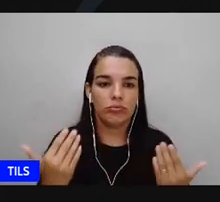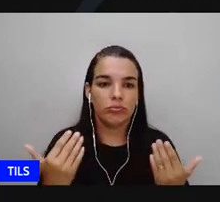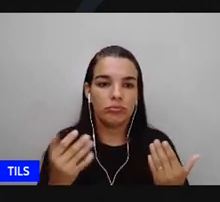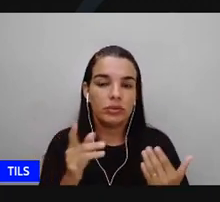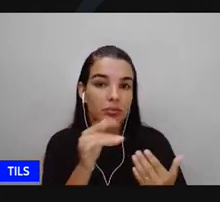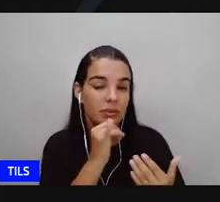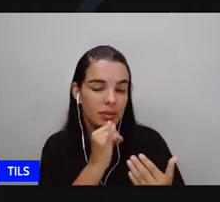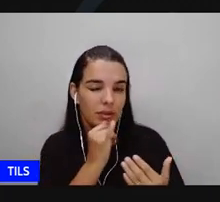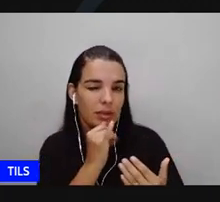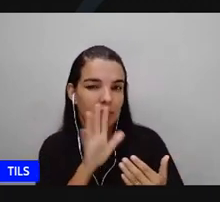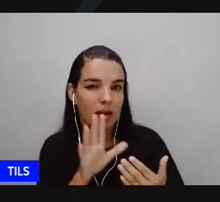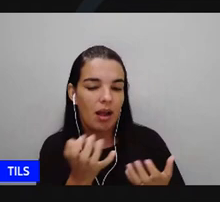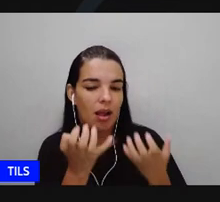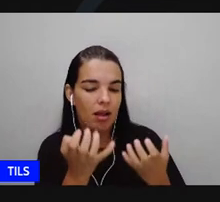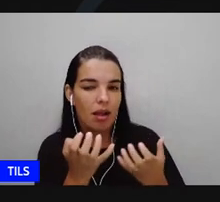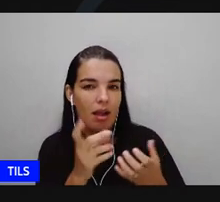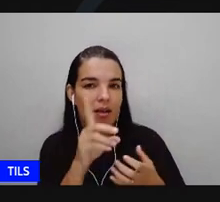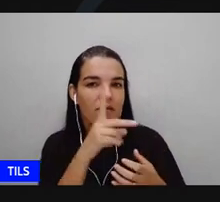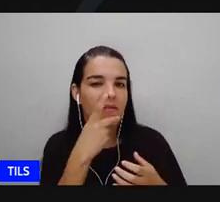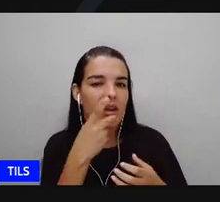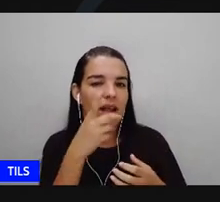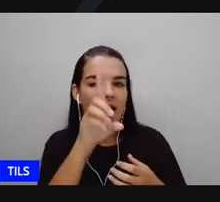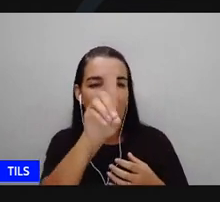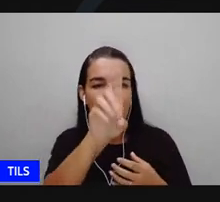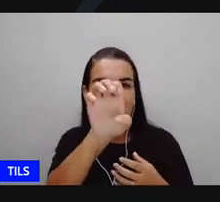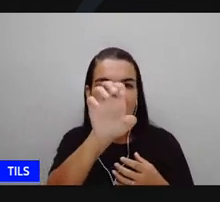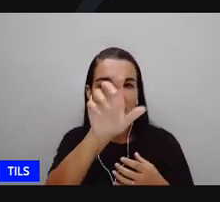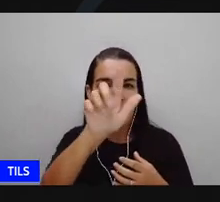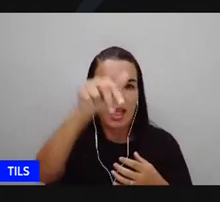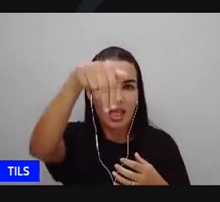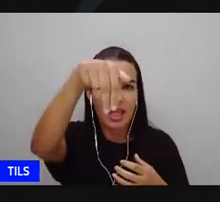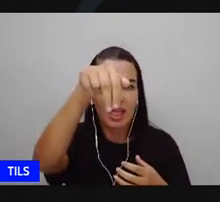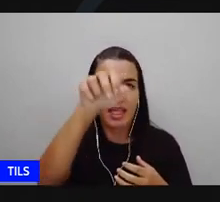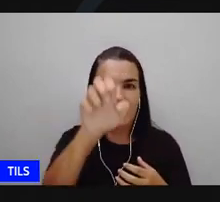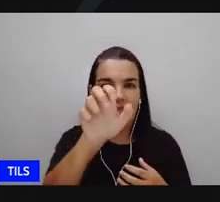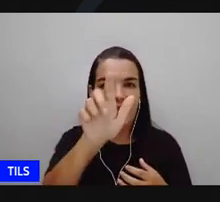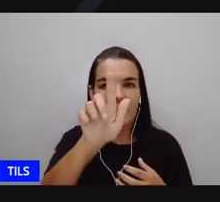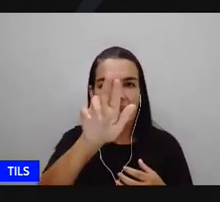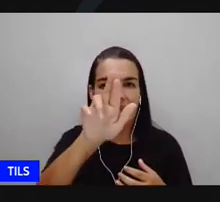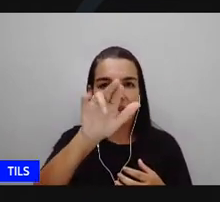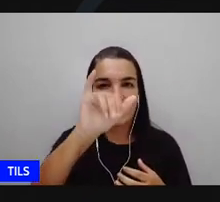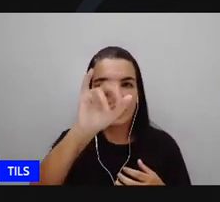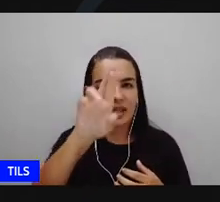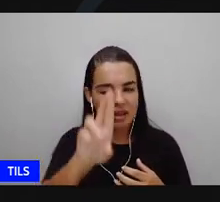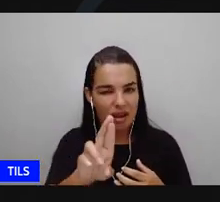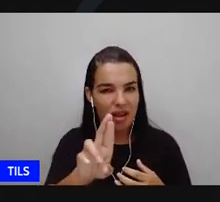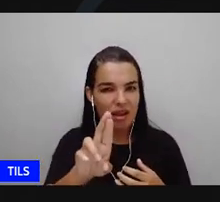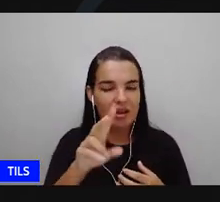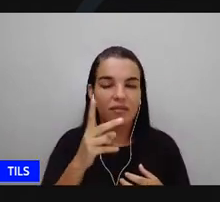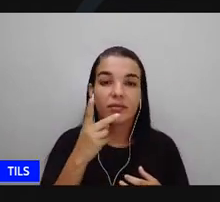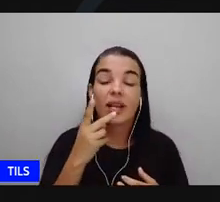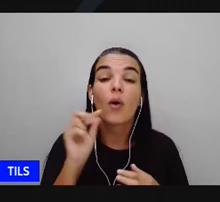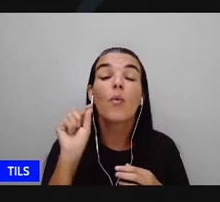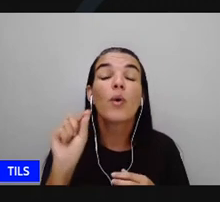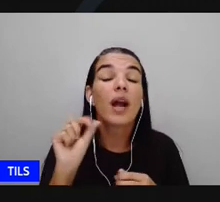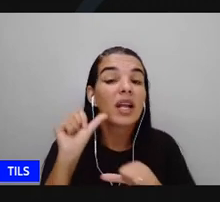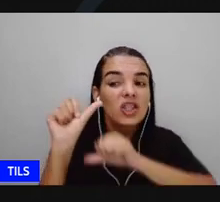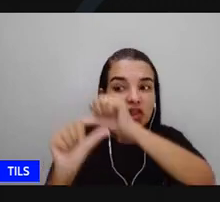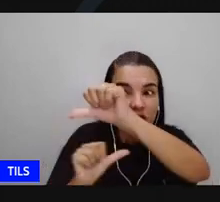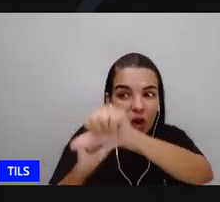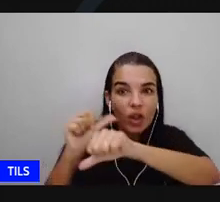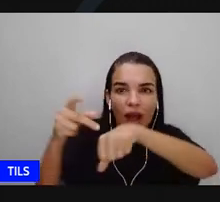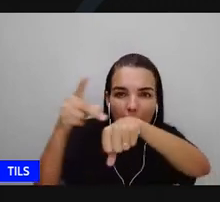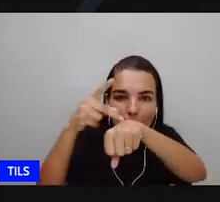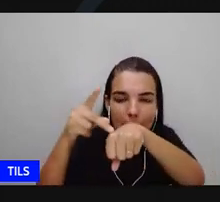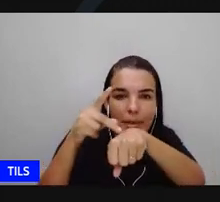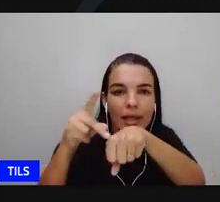denegrir denegrir é uma palavra racista porque significa tornar negro quer me tornar negro? então se eu estou questionando quer me tornar